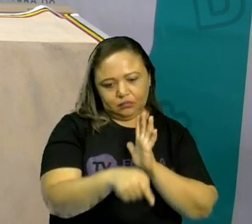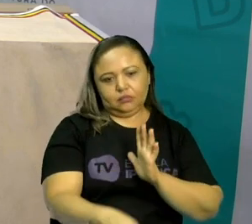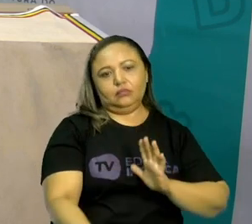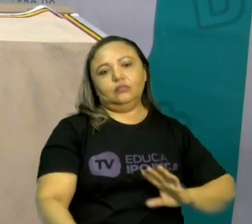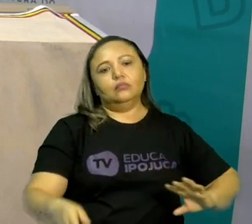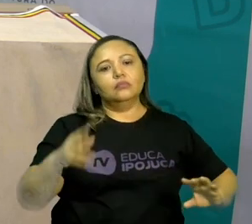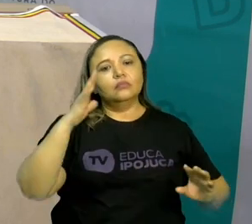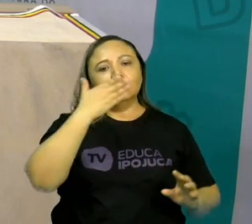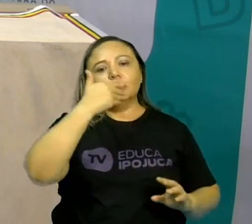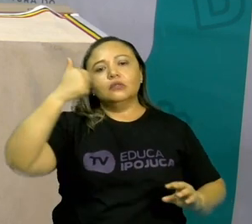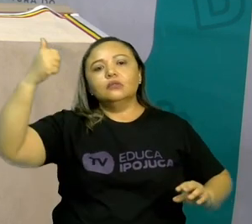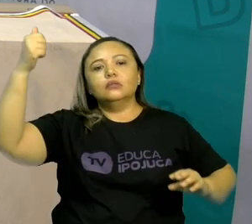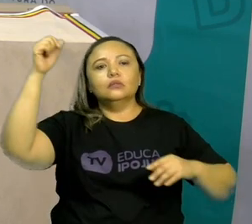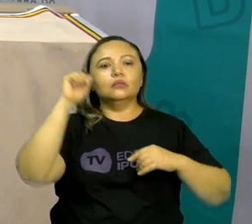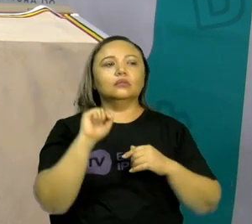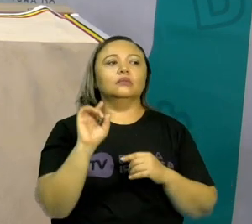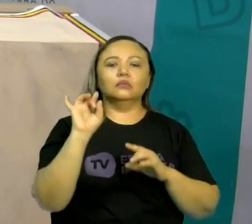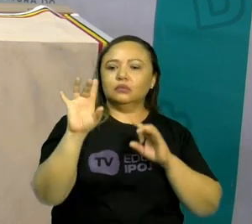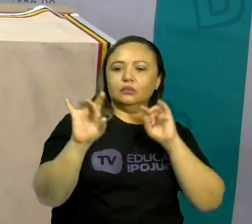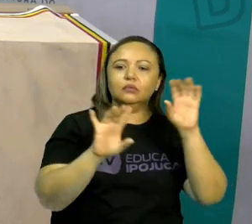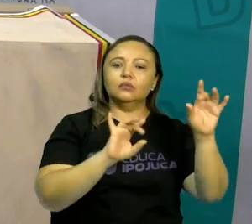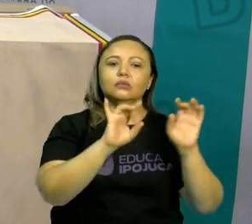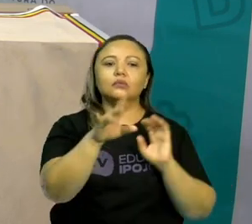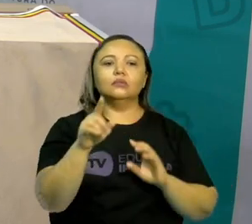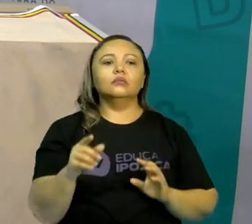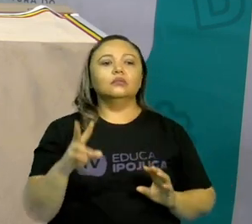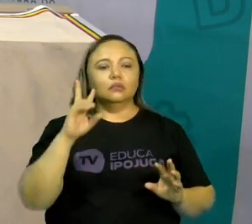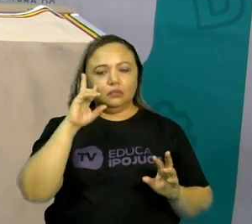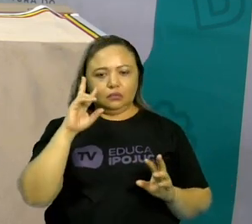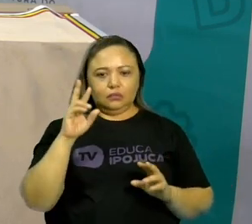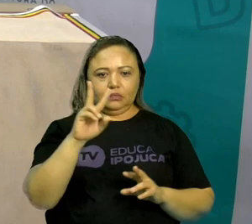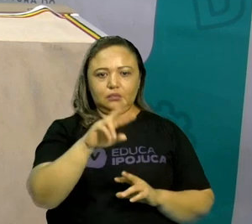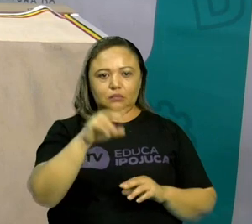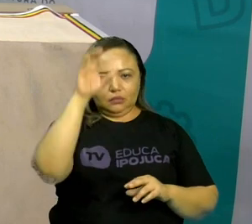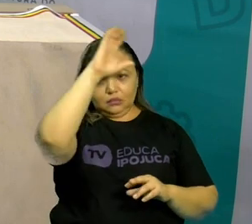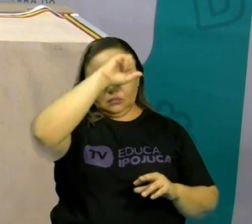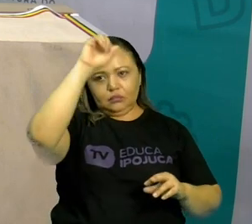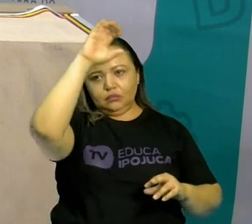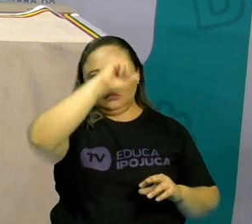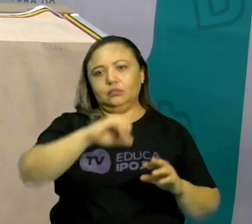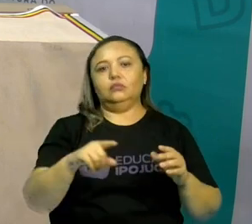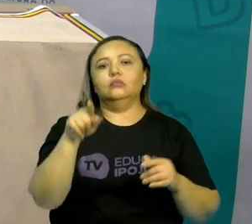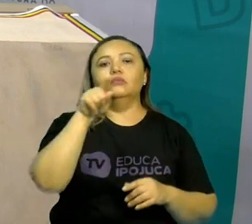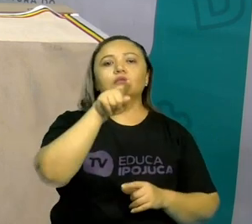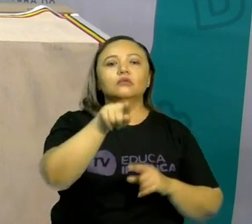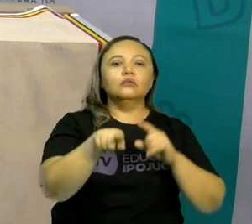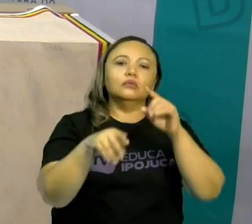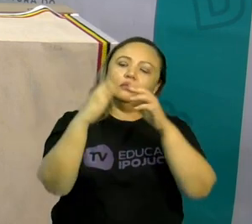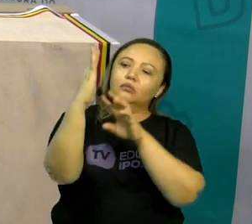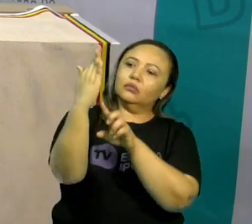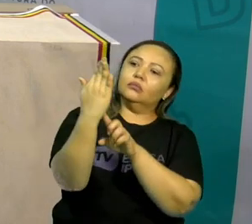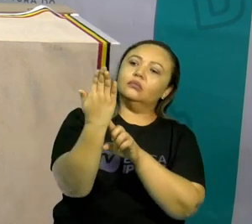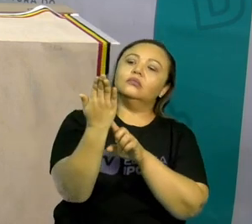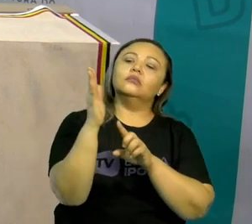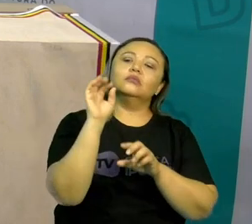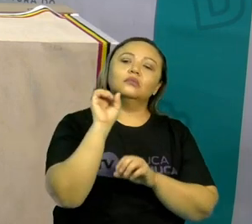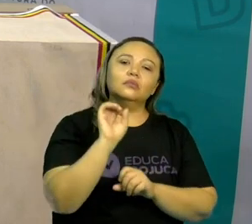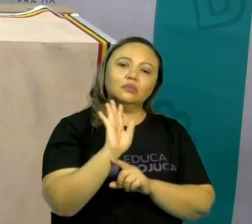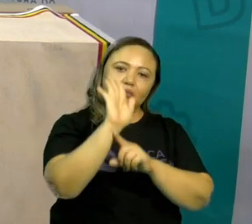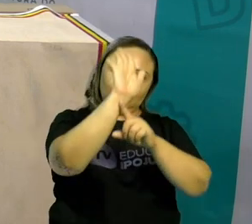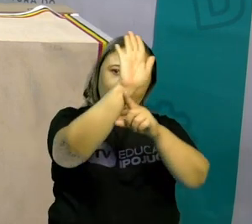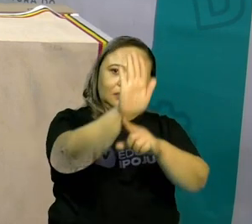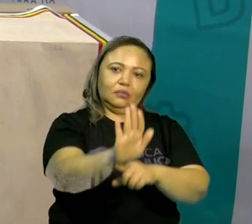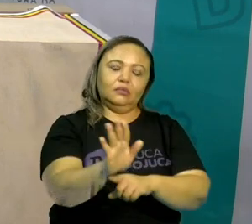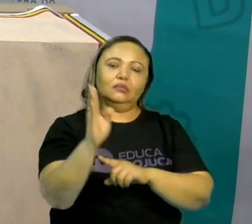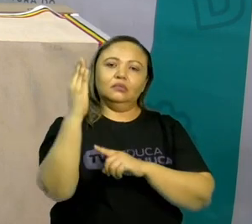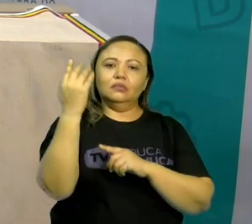melhor. Depende do que você aprende. Com o que o espelho tem pra te mostrar.